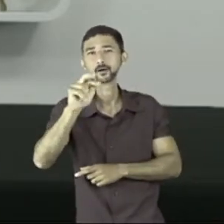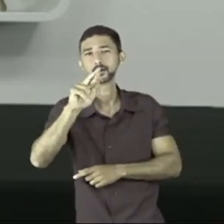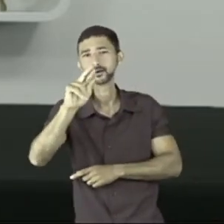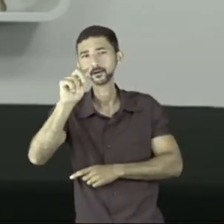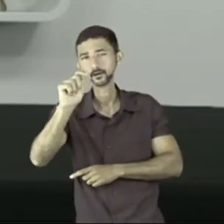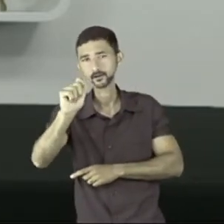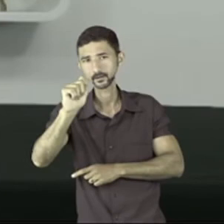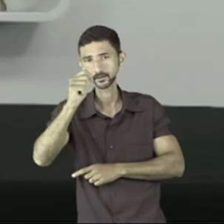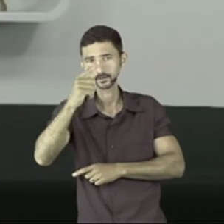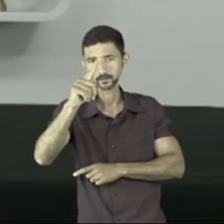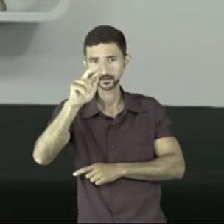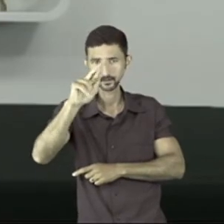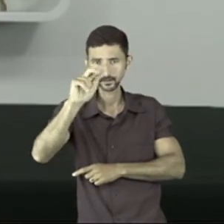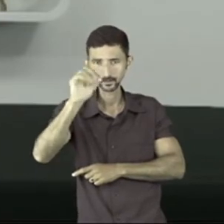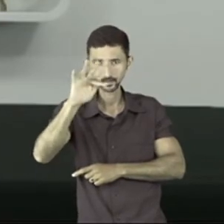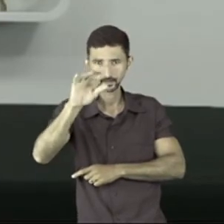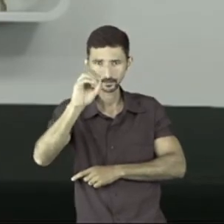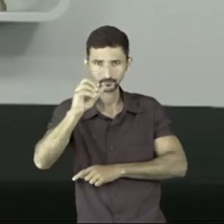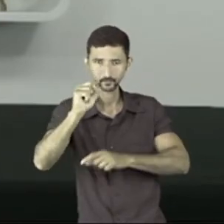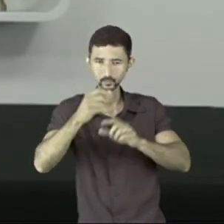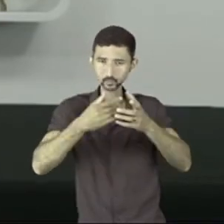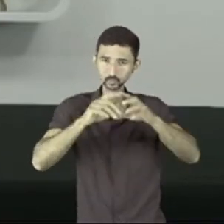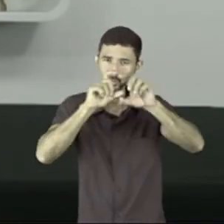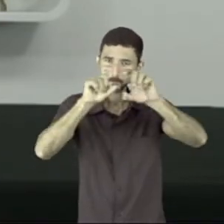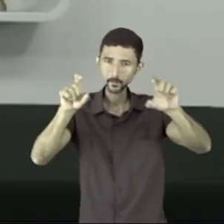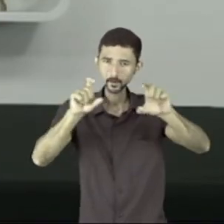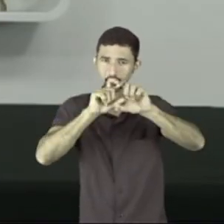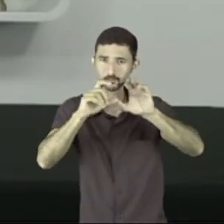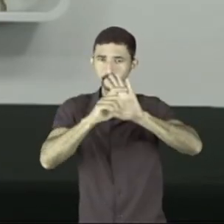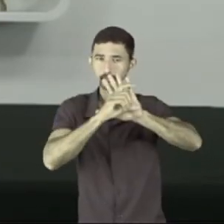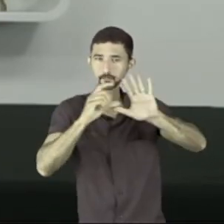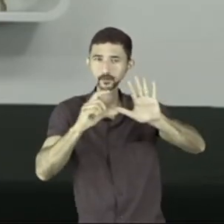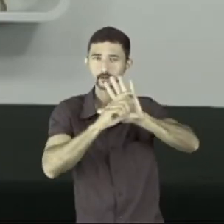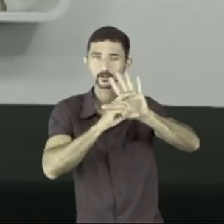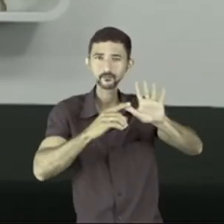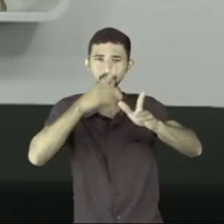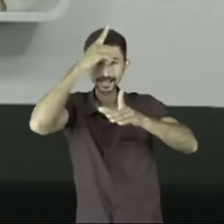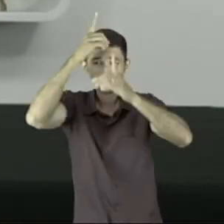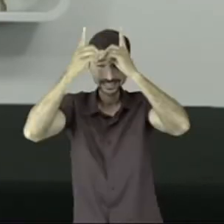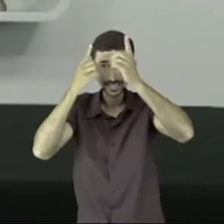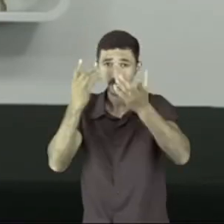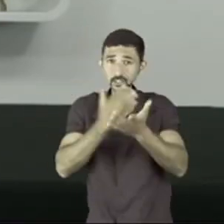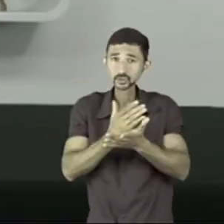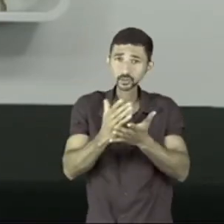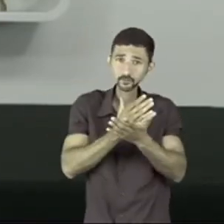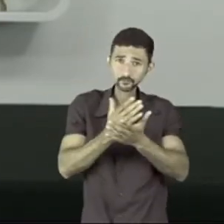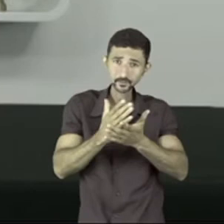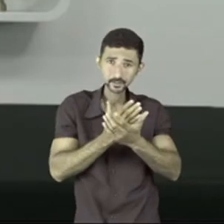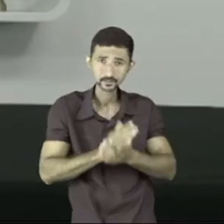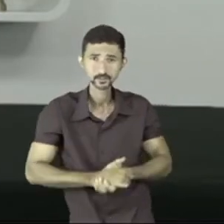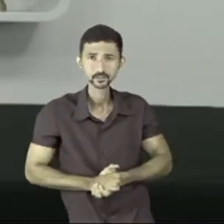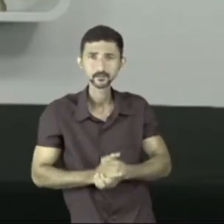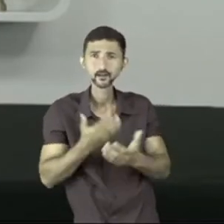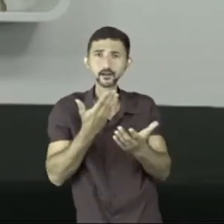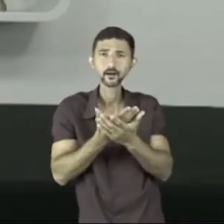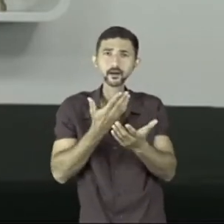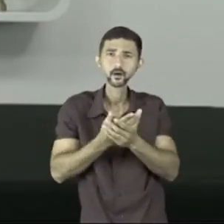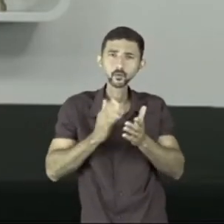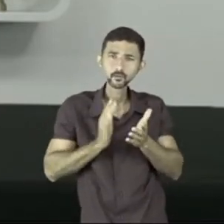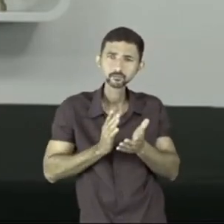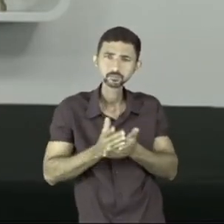E se você observar, dentro de cada parágrafo, as ideias, elas também são divididas. As aulas, elas são